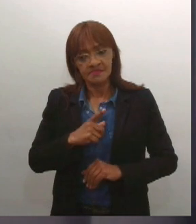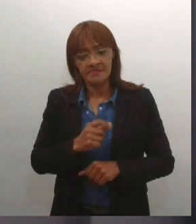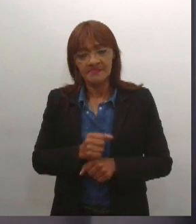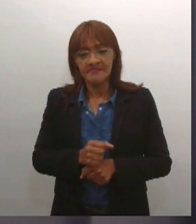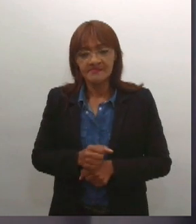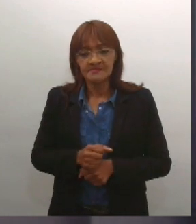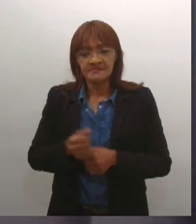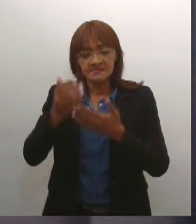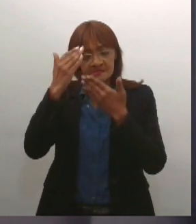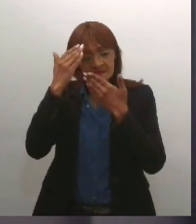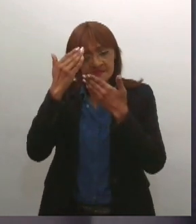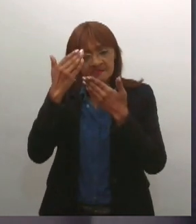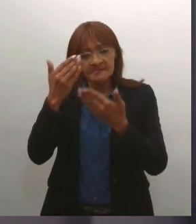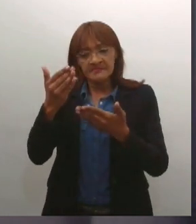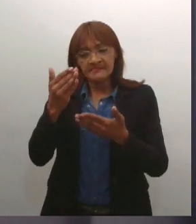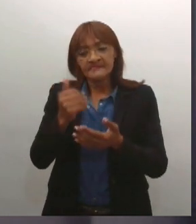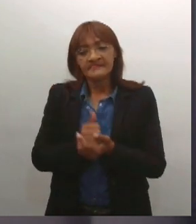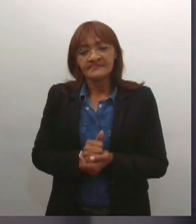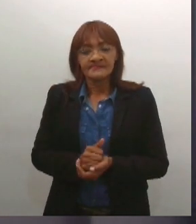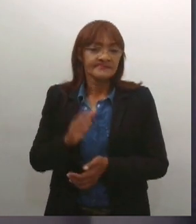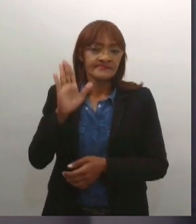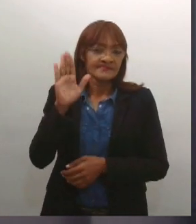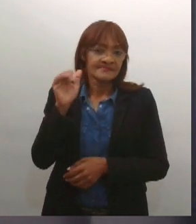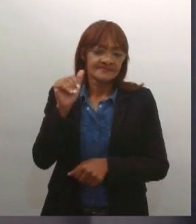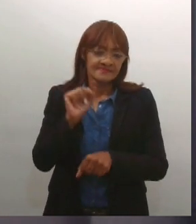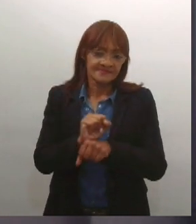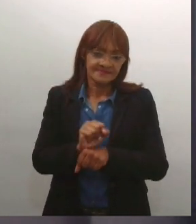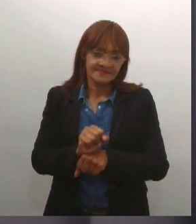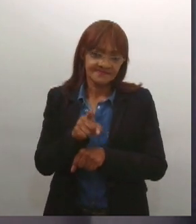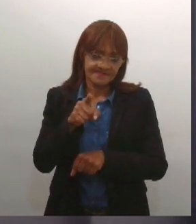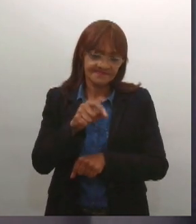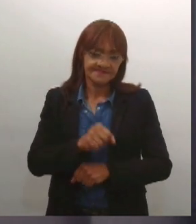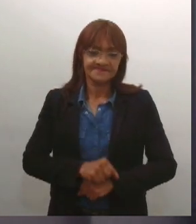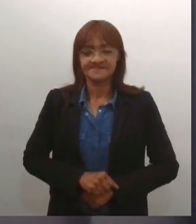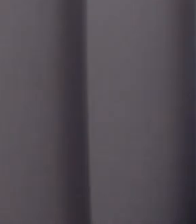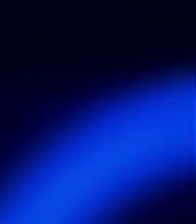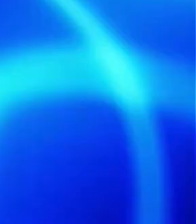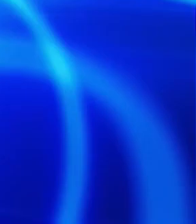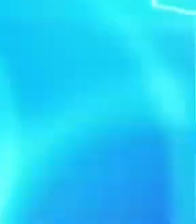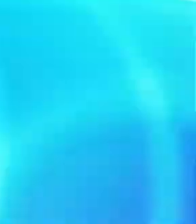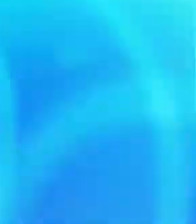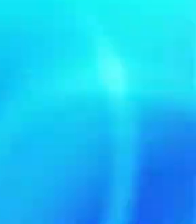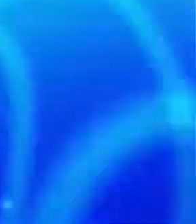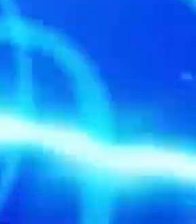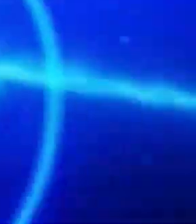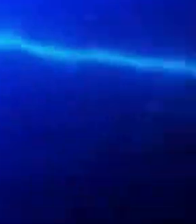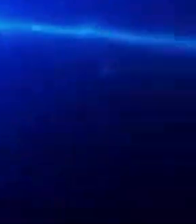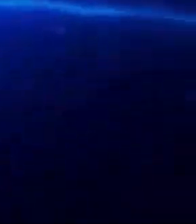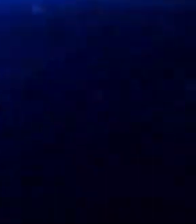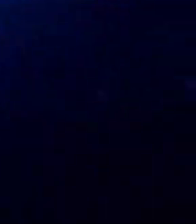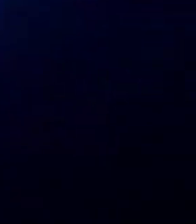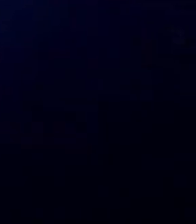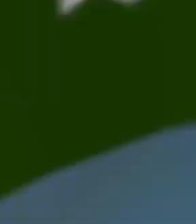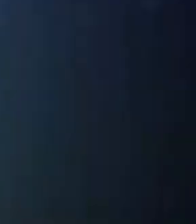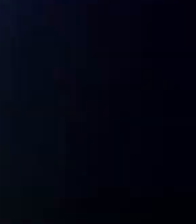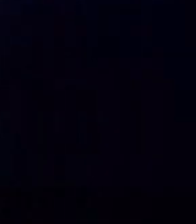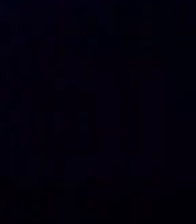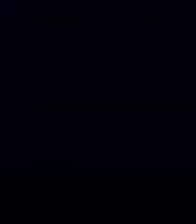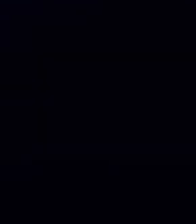Muito obrigada pela companhia e até o nosso próximo encontro. Espero vocês. Até já. Transcrição e por Quintena